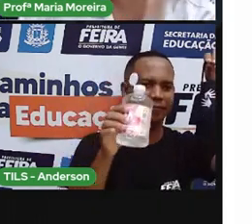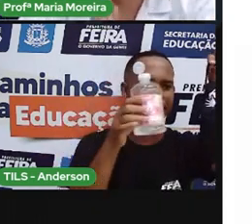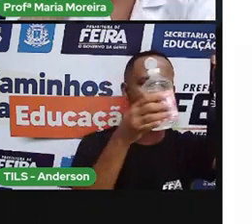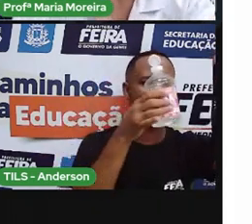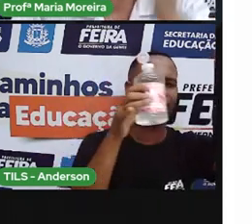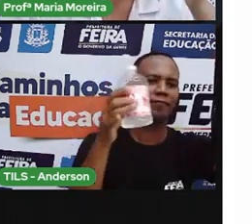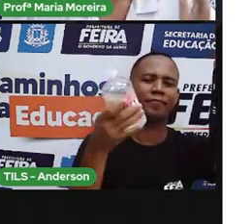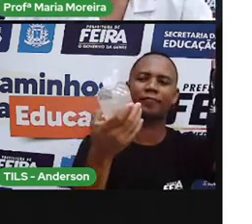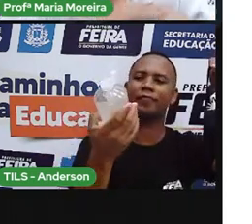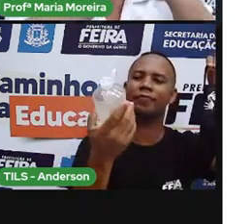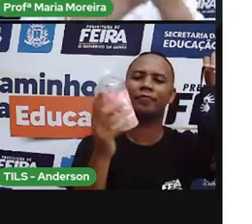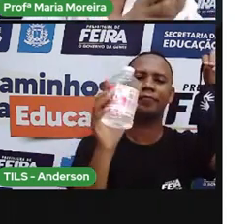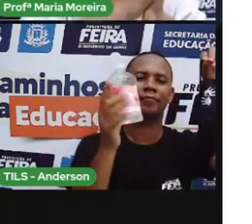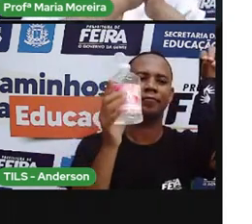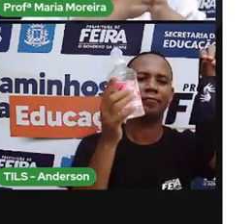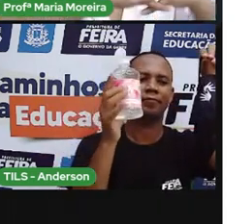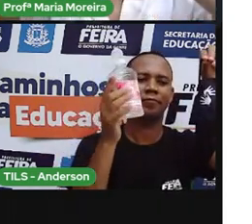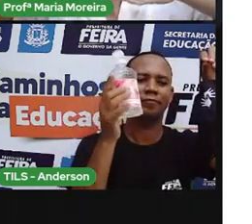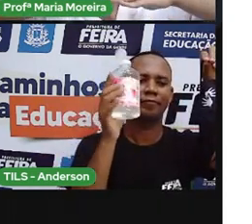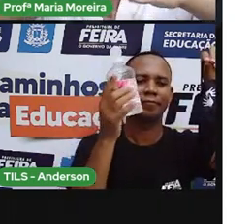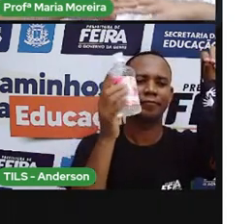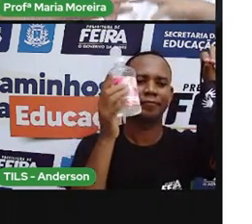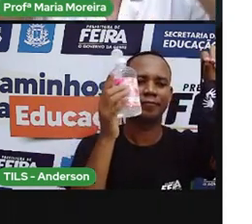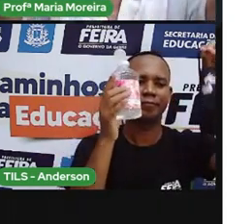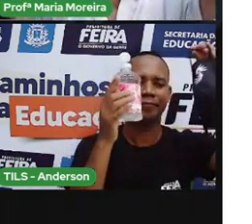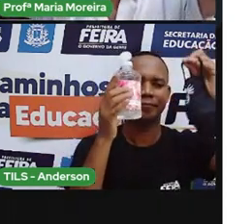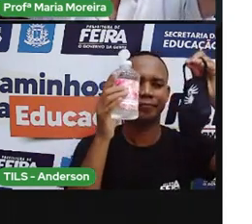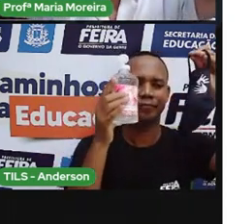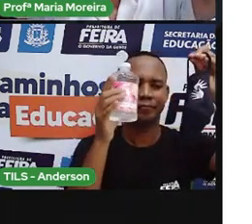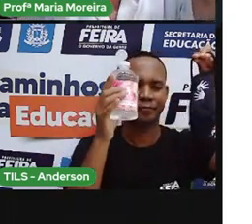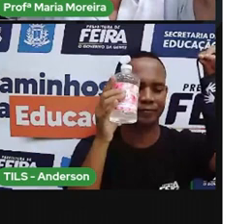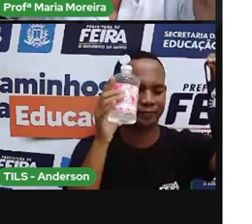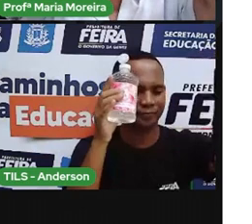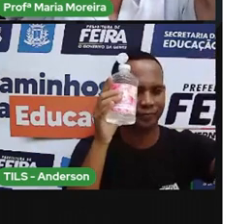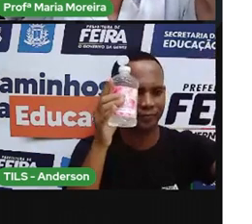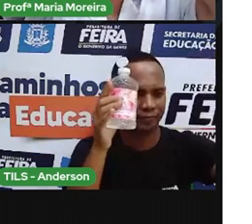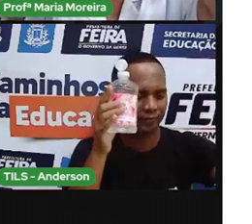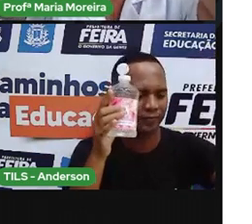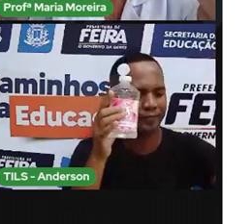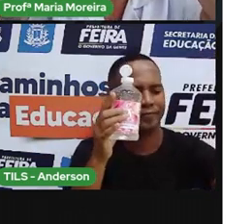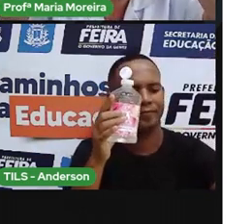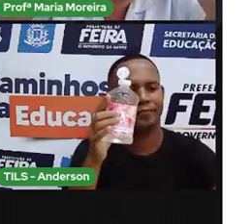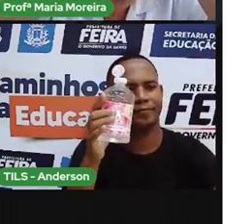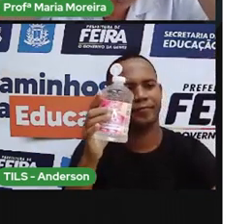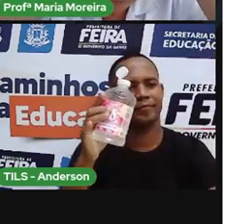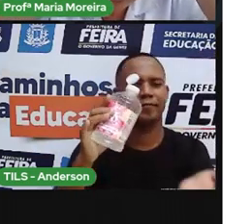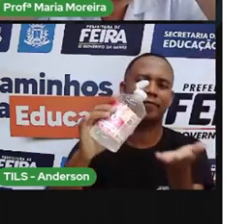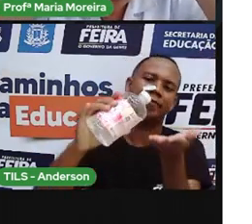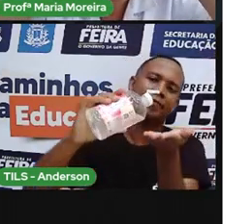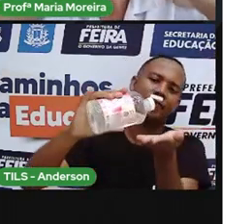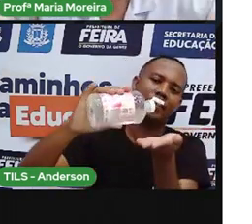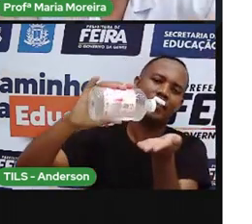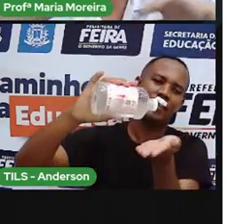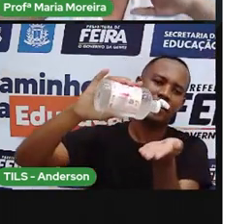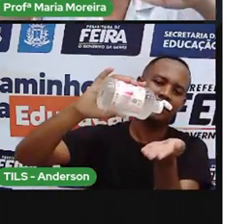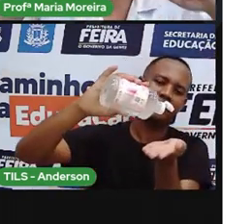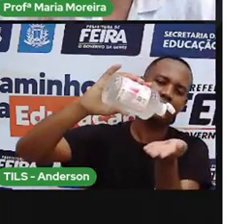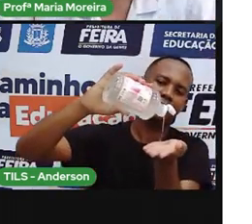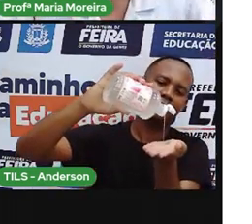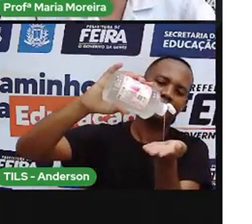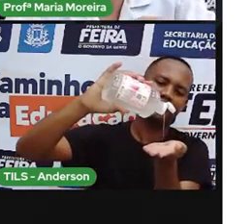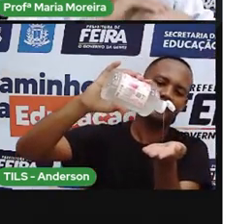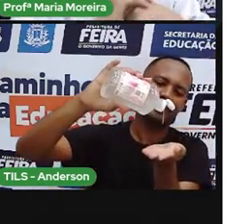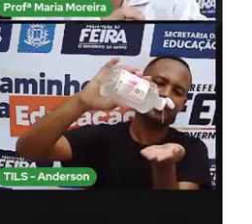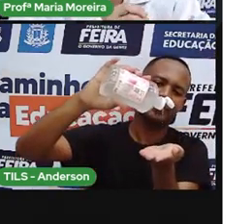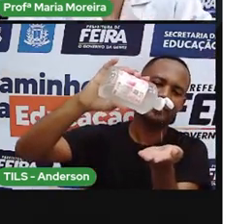lava uma mão. Depois que você lava a mão, com cuidado, entre os dedos, tá, gente? Olha a unha, gente, tá limpinha, com a unha